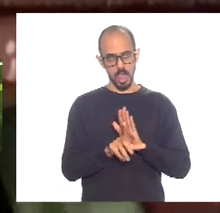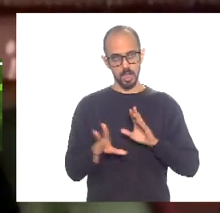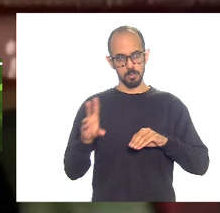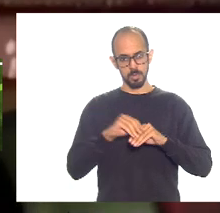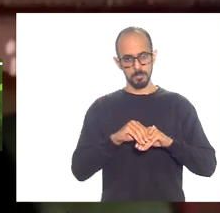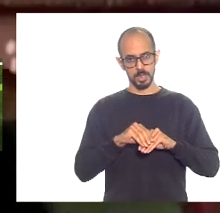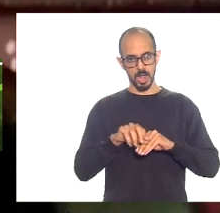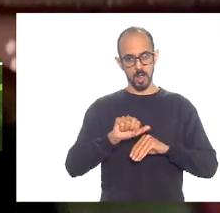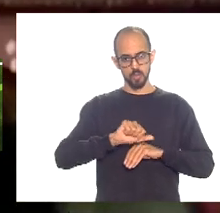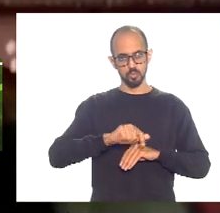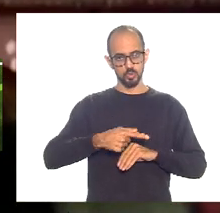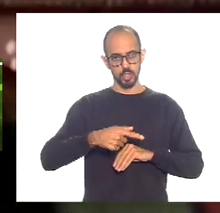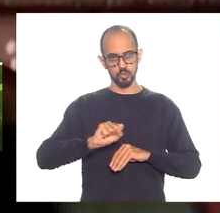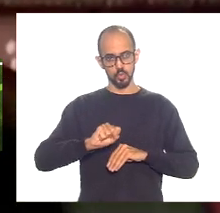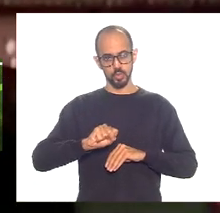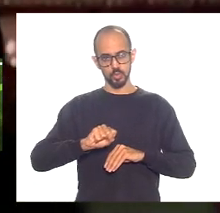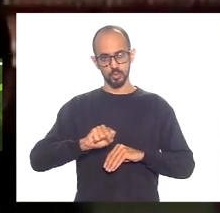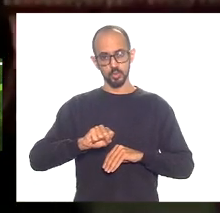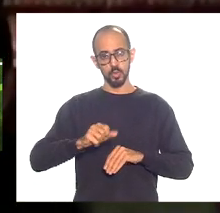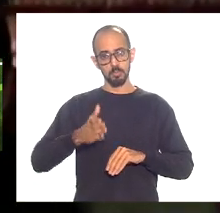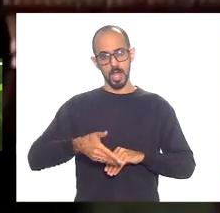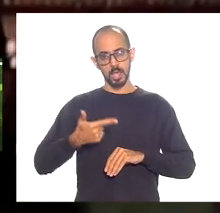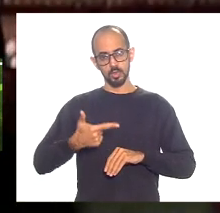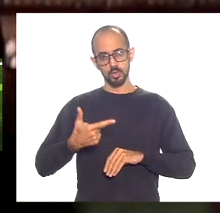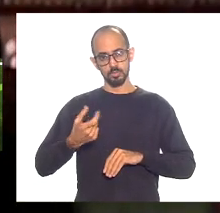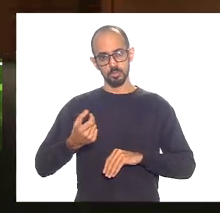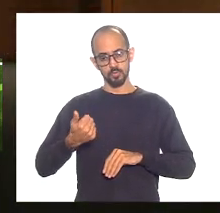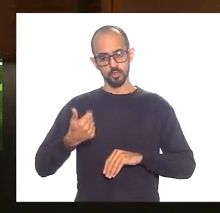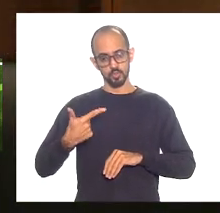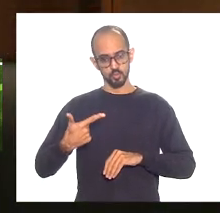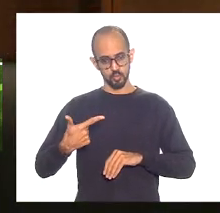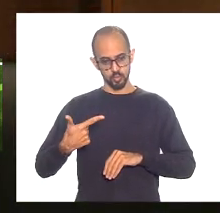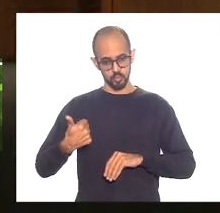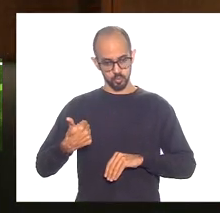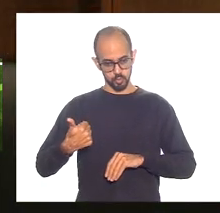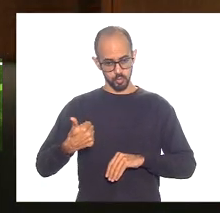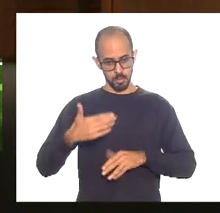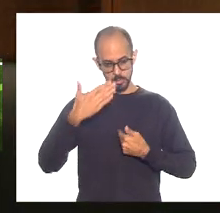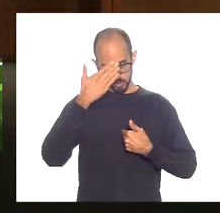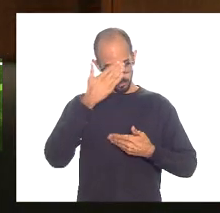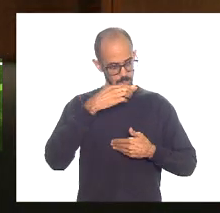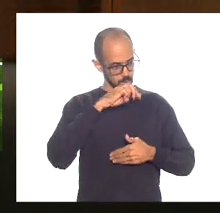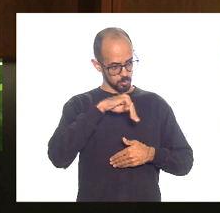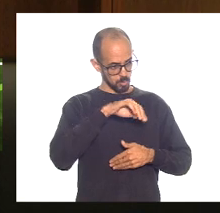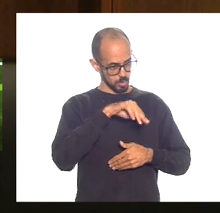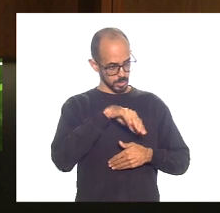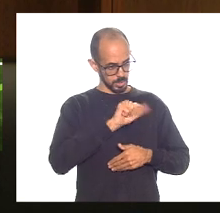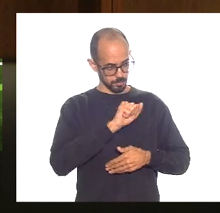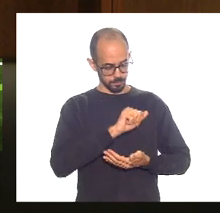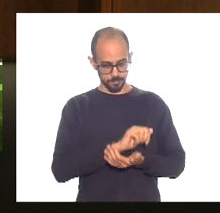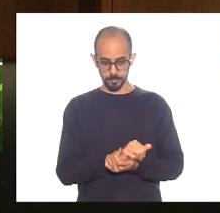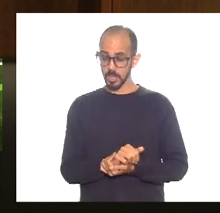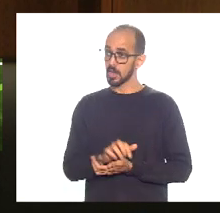178 de 2021 muito obrigada presidente obrigado mônica sim flávio